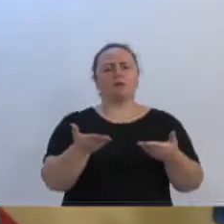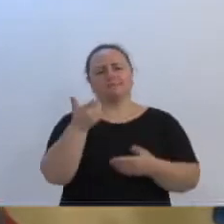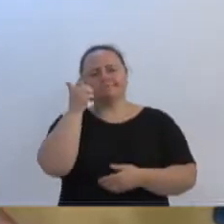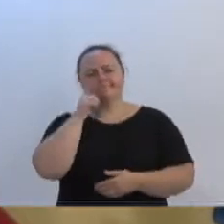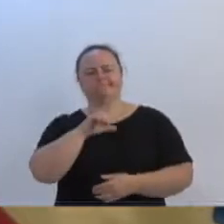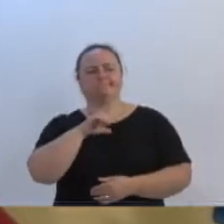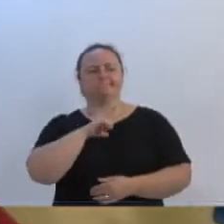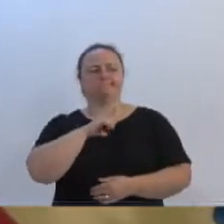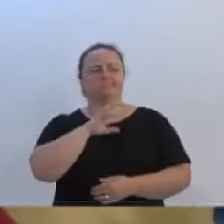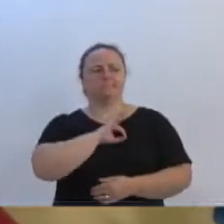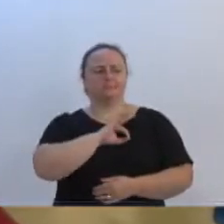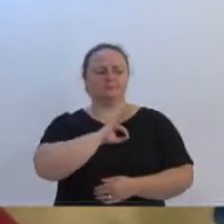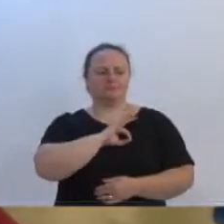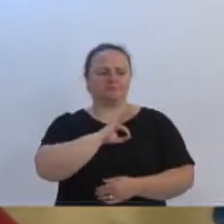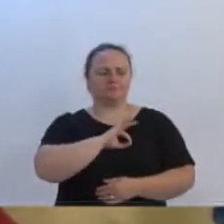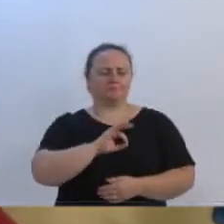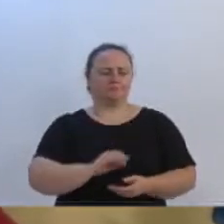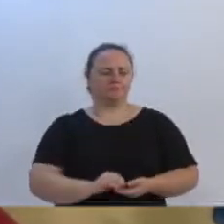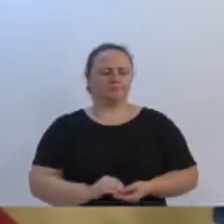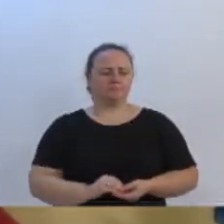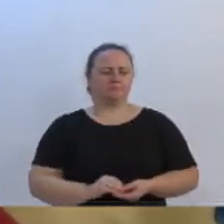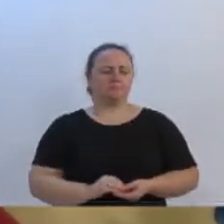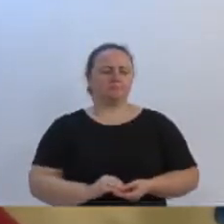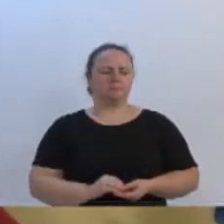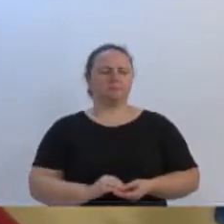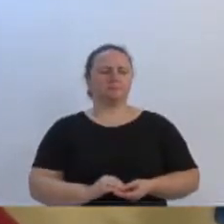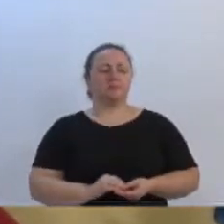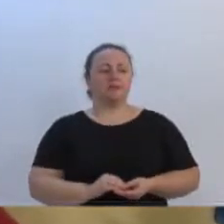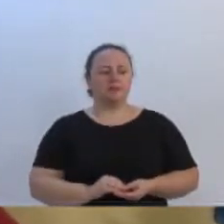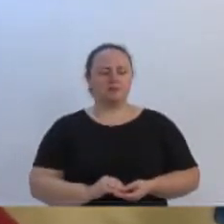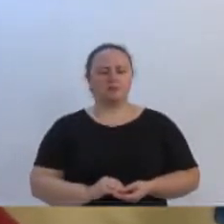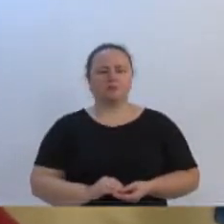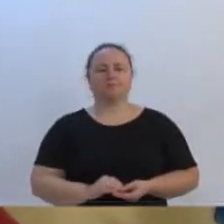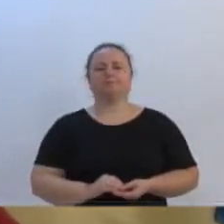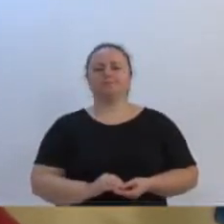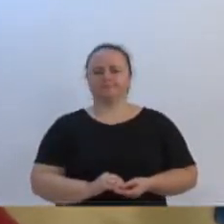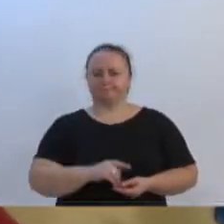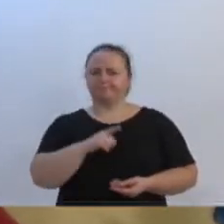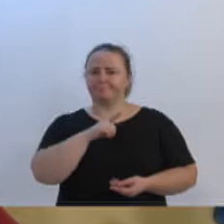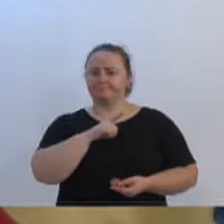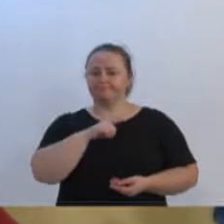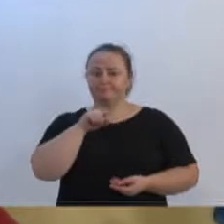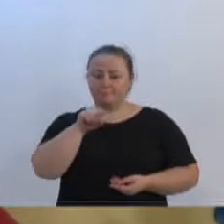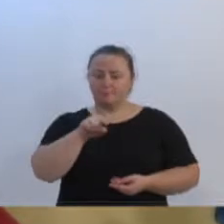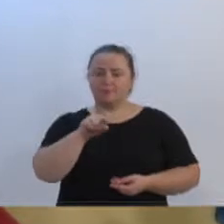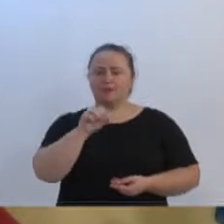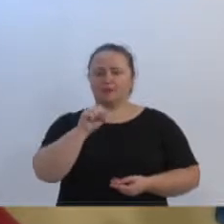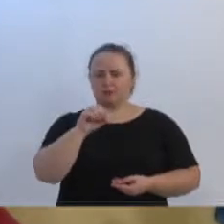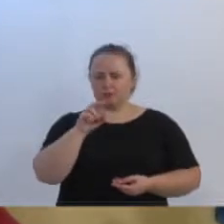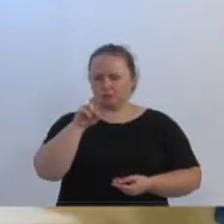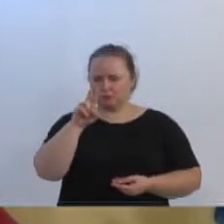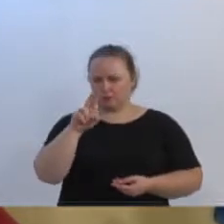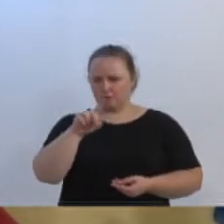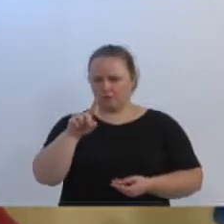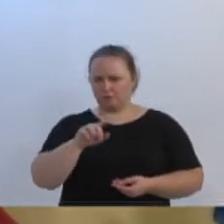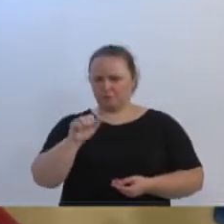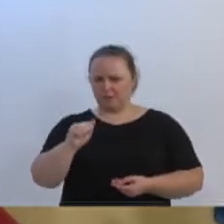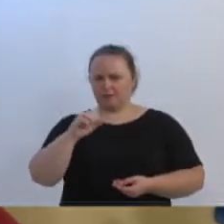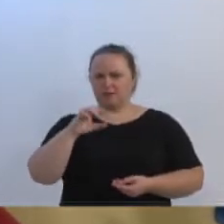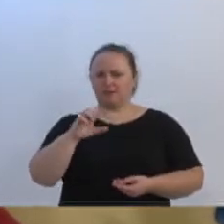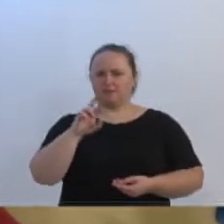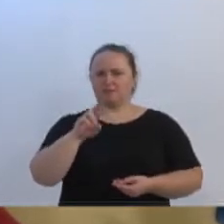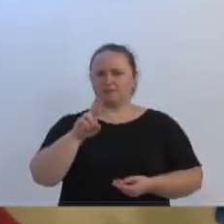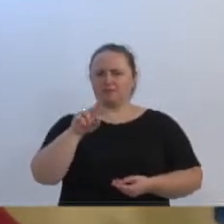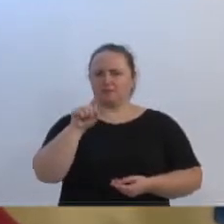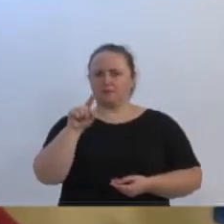hoje, realmente encerrou suas atividades em Blumenau, uma das maiores empresas de cigarro, com certeza, do